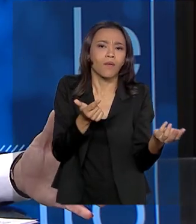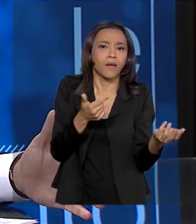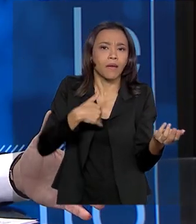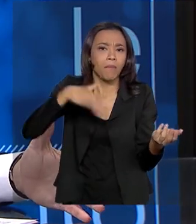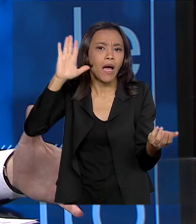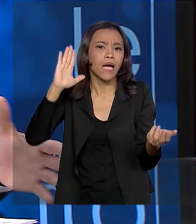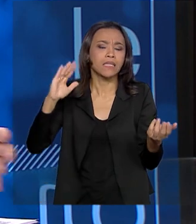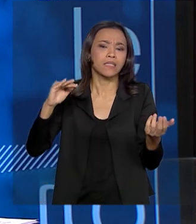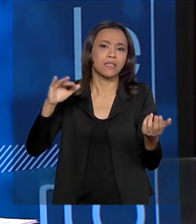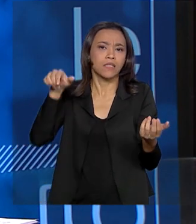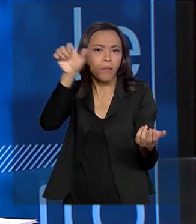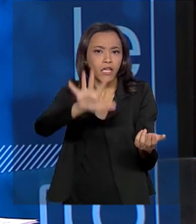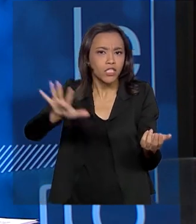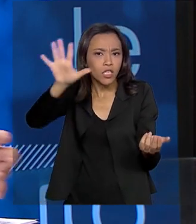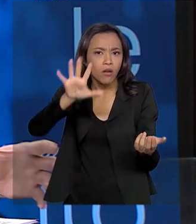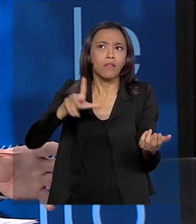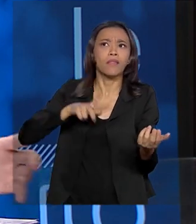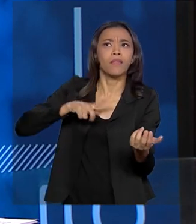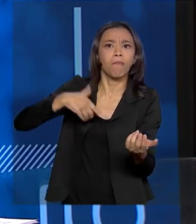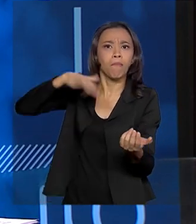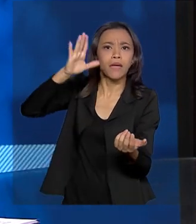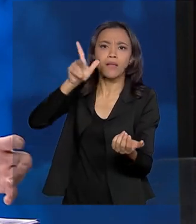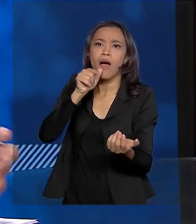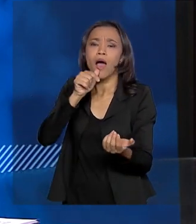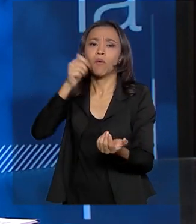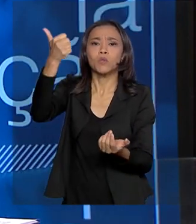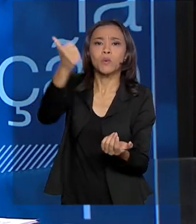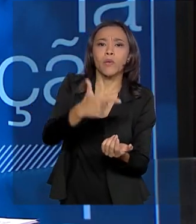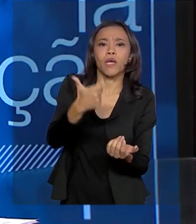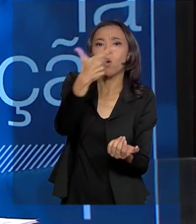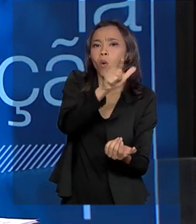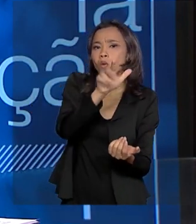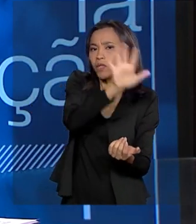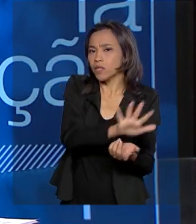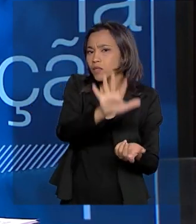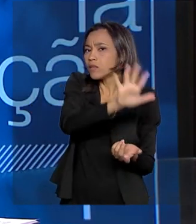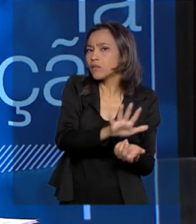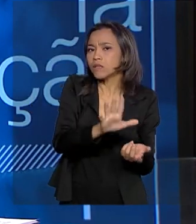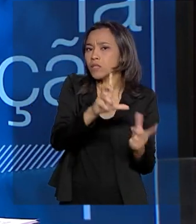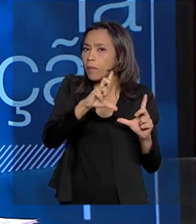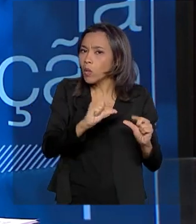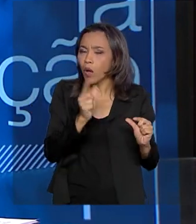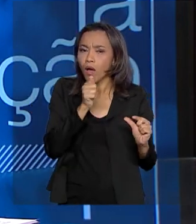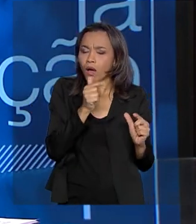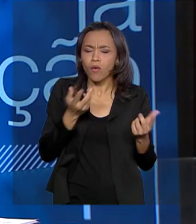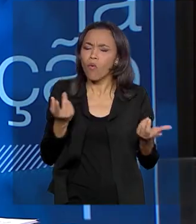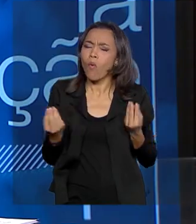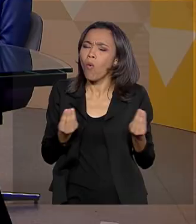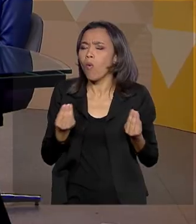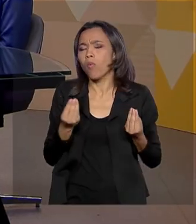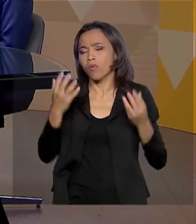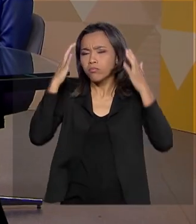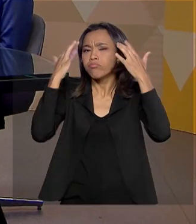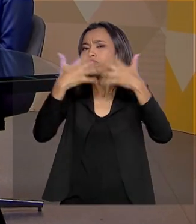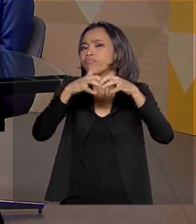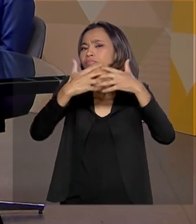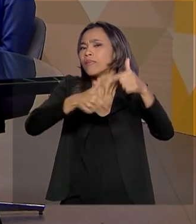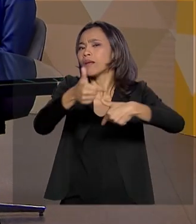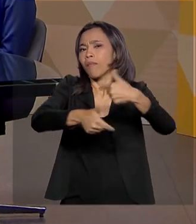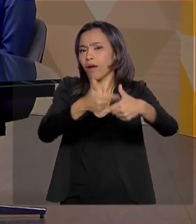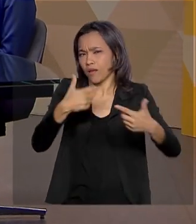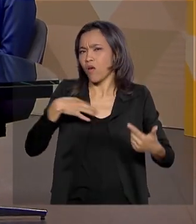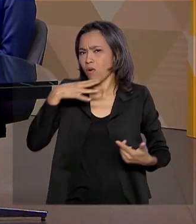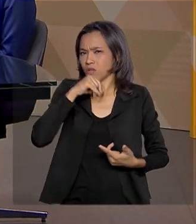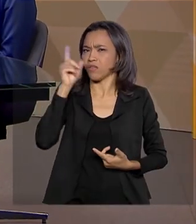algumas regiões, não tem outras, como é que a ANA pode trabalhar nessa questão, que também é uma questão, penso eu, complexa? Sim,